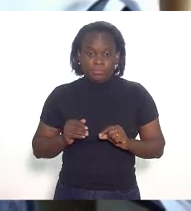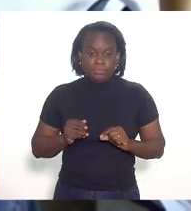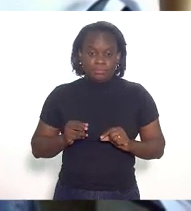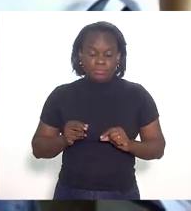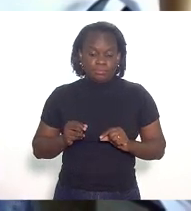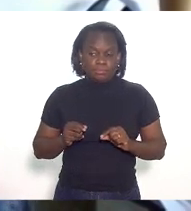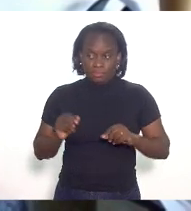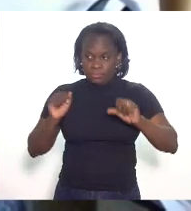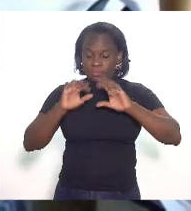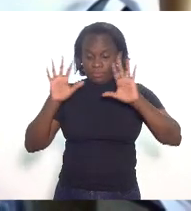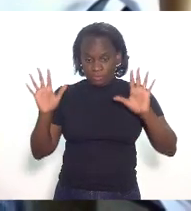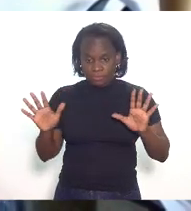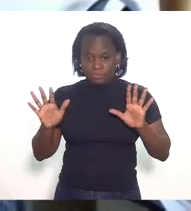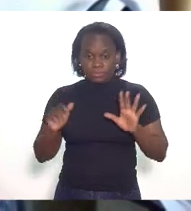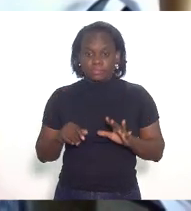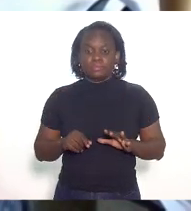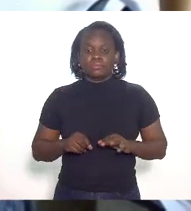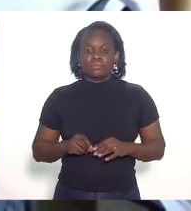claramente